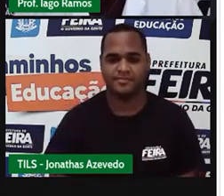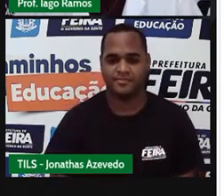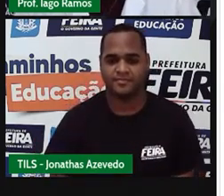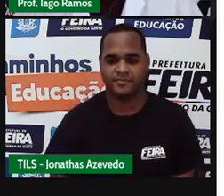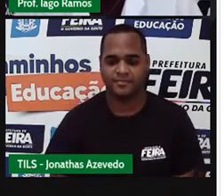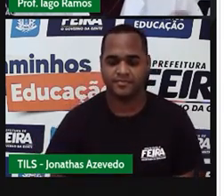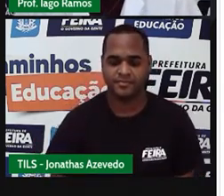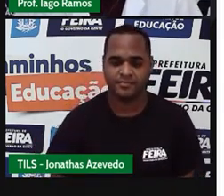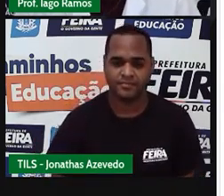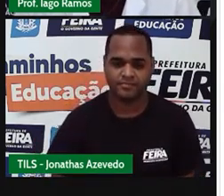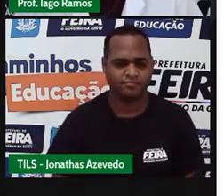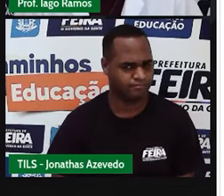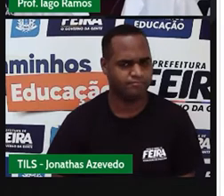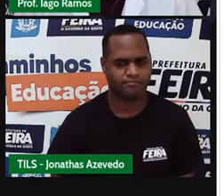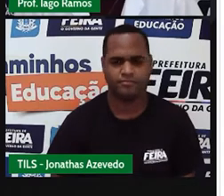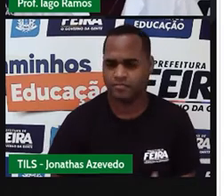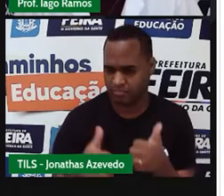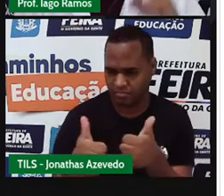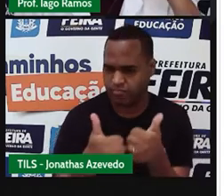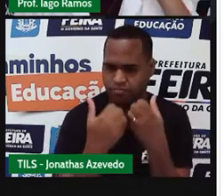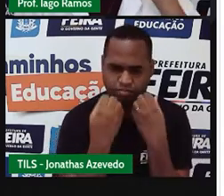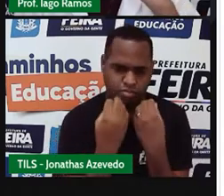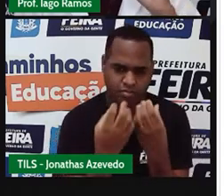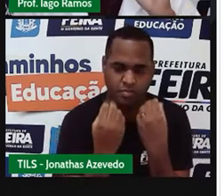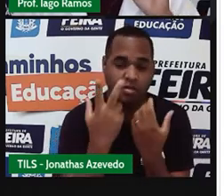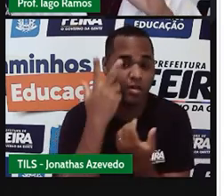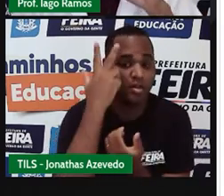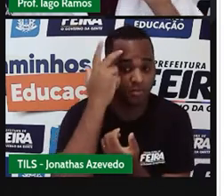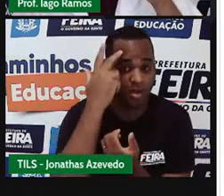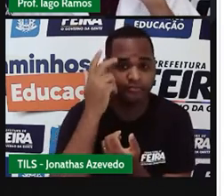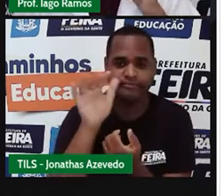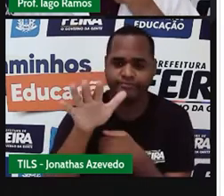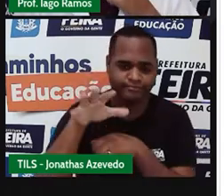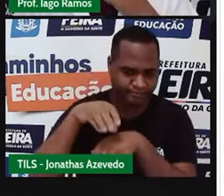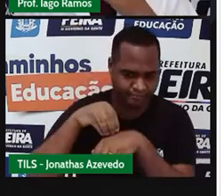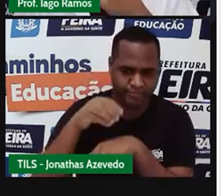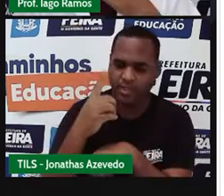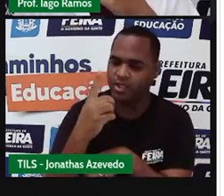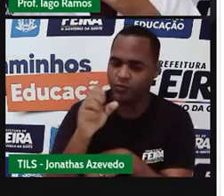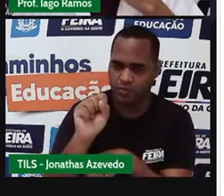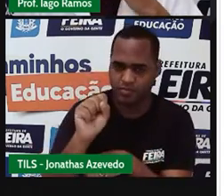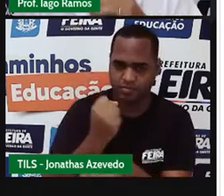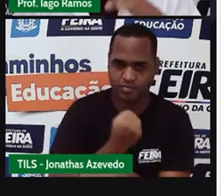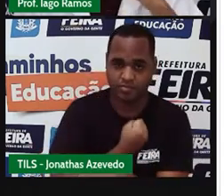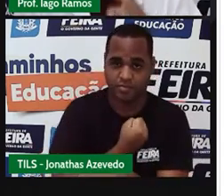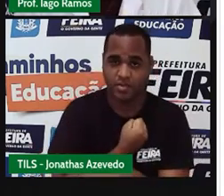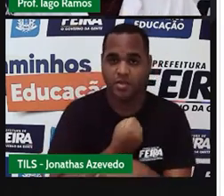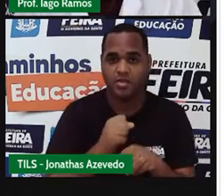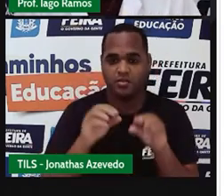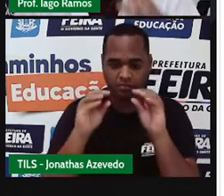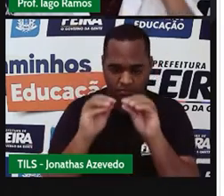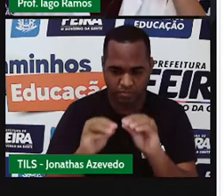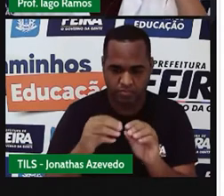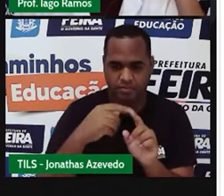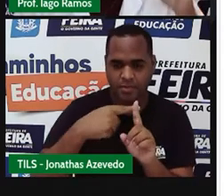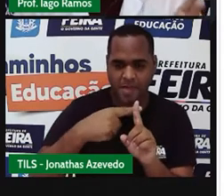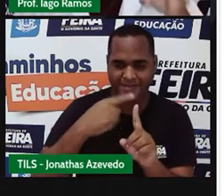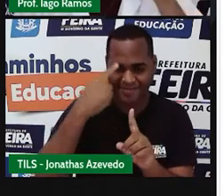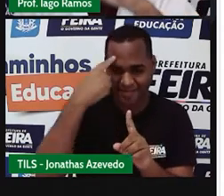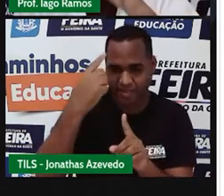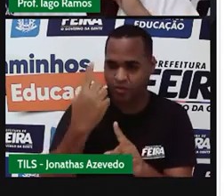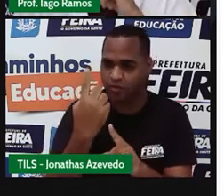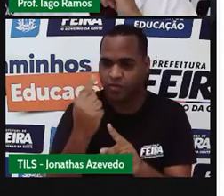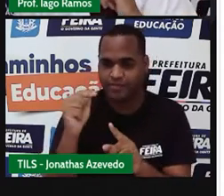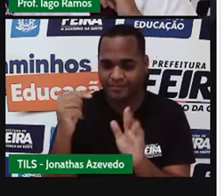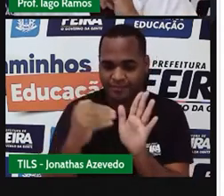Tá. Até aqui tá bom. Olha só. Se eu pegar o 18 e colocar um mais entre o número 1